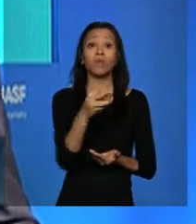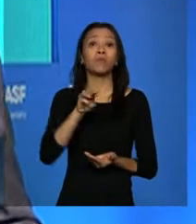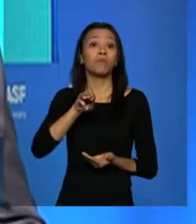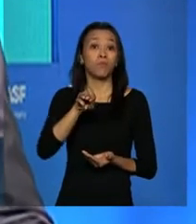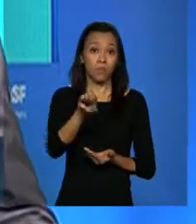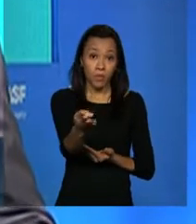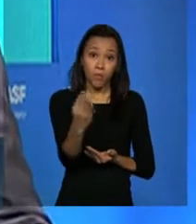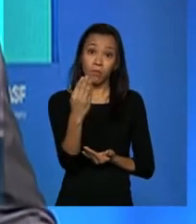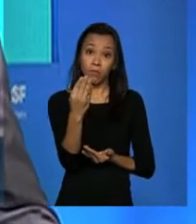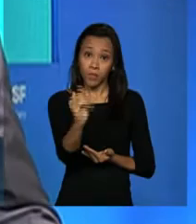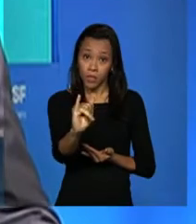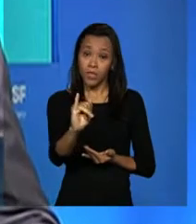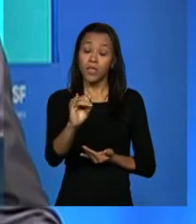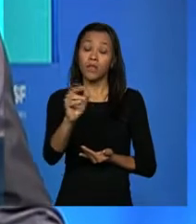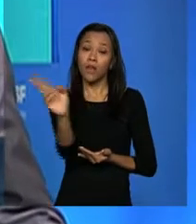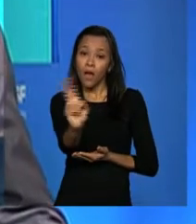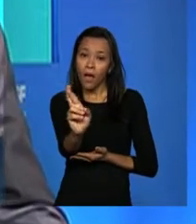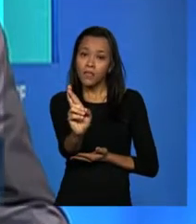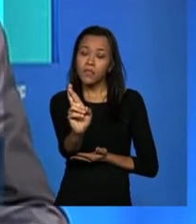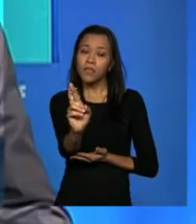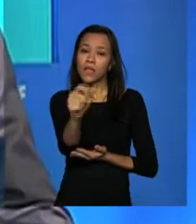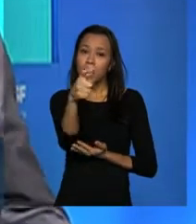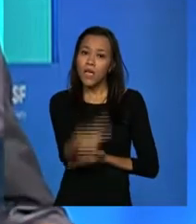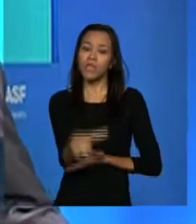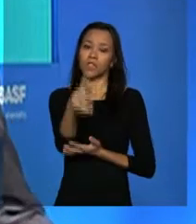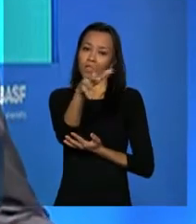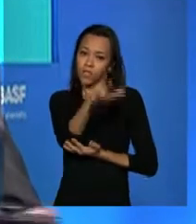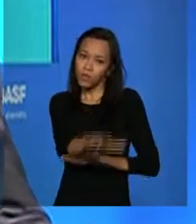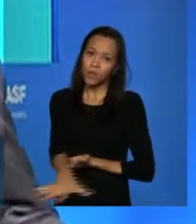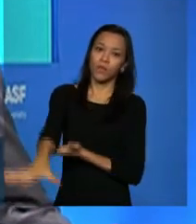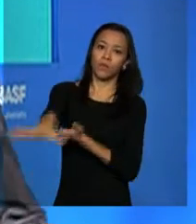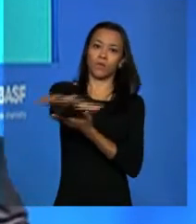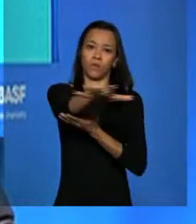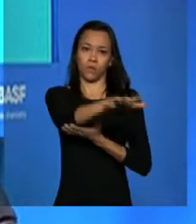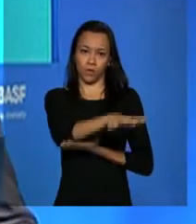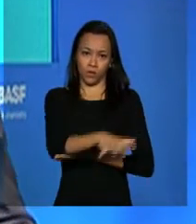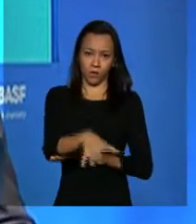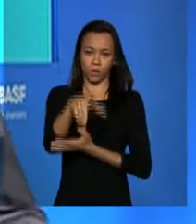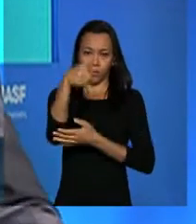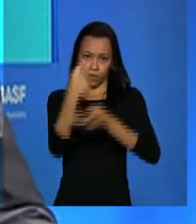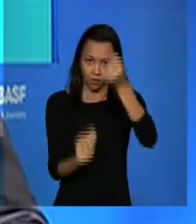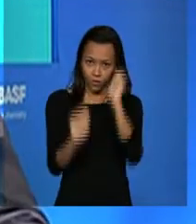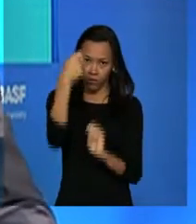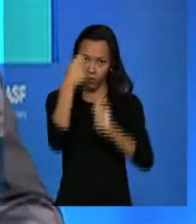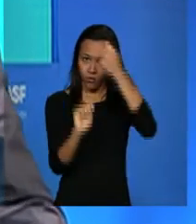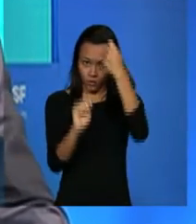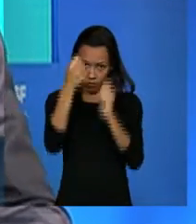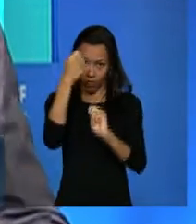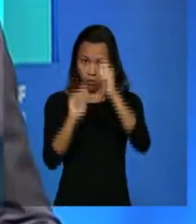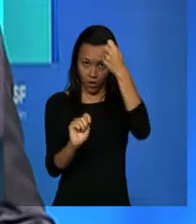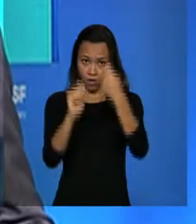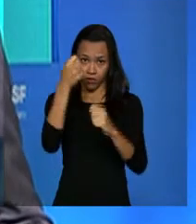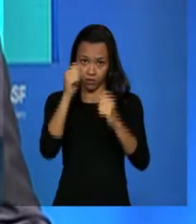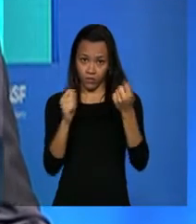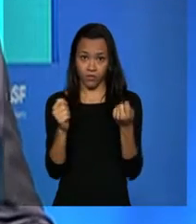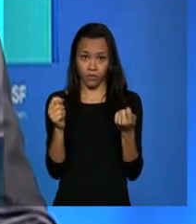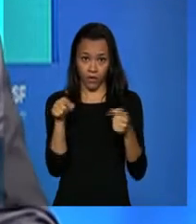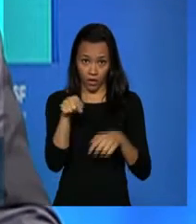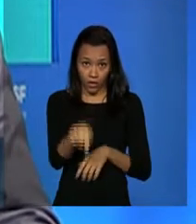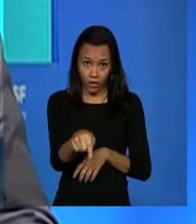polo industrial, onde está o complexo acrílico,